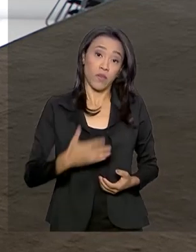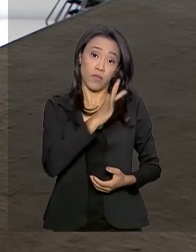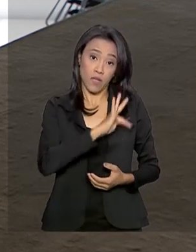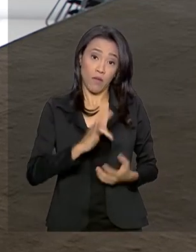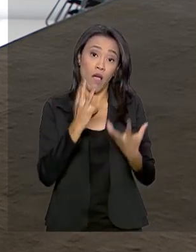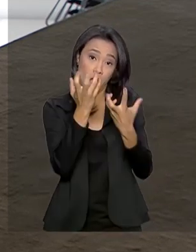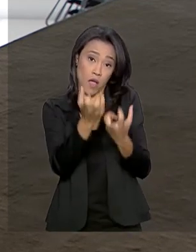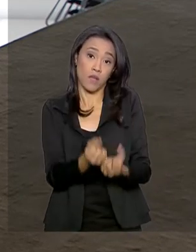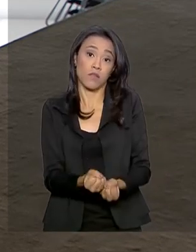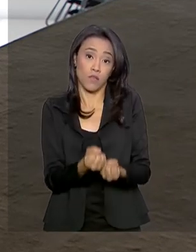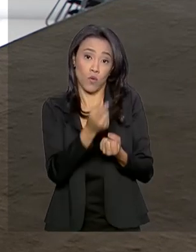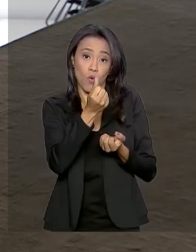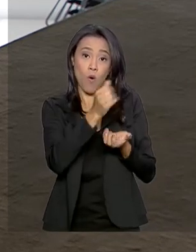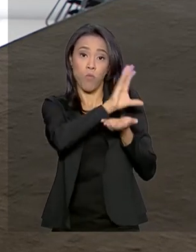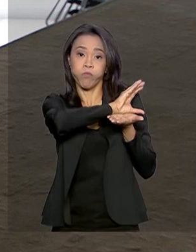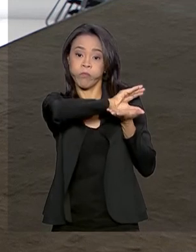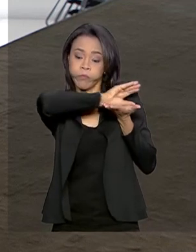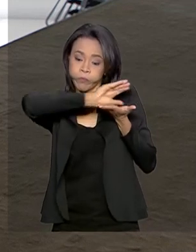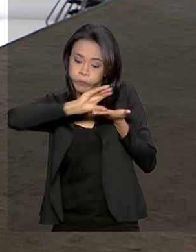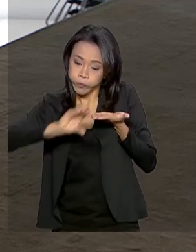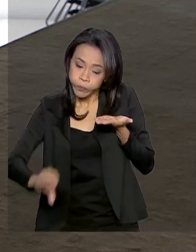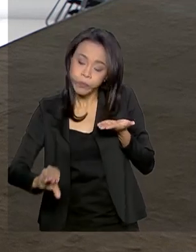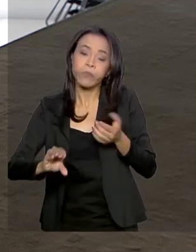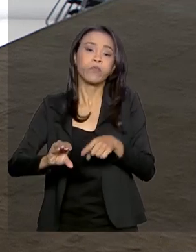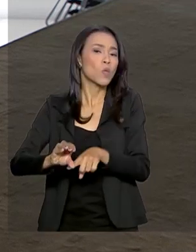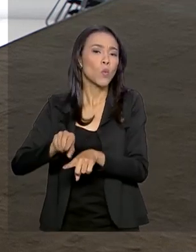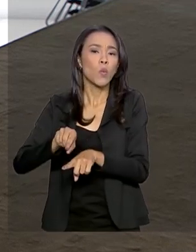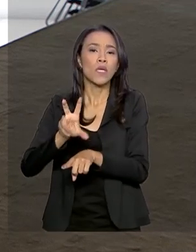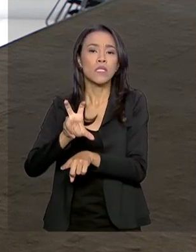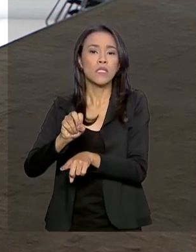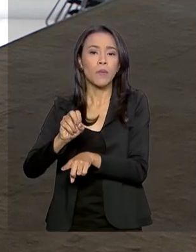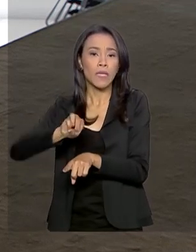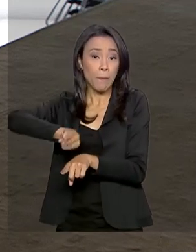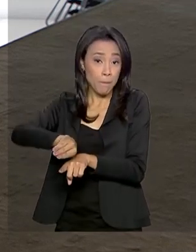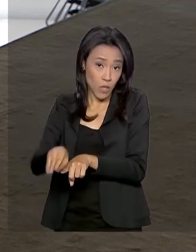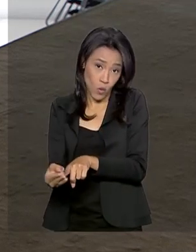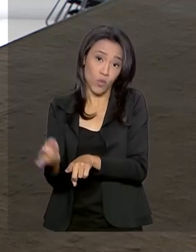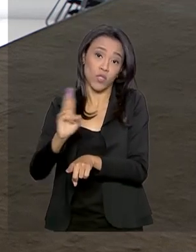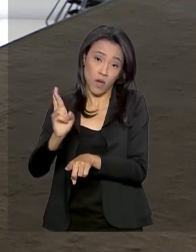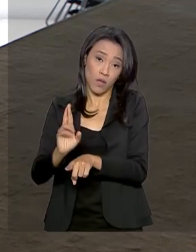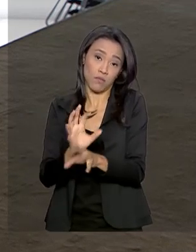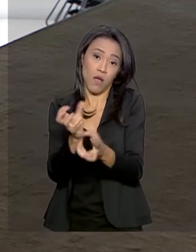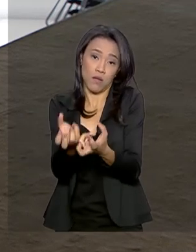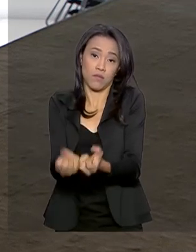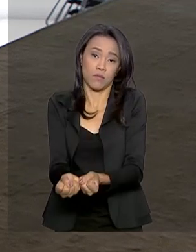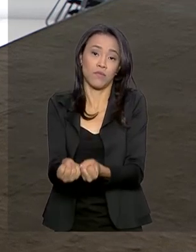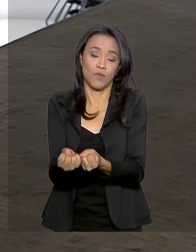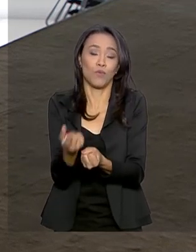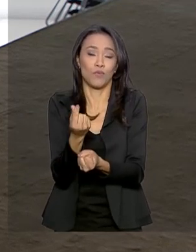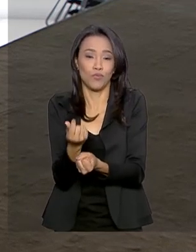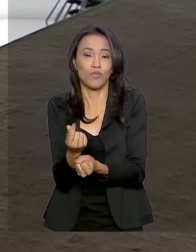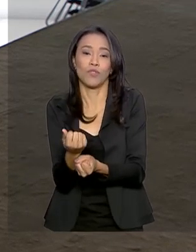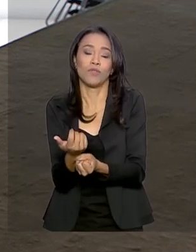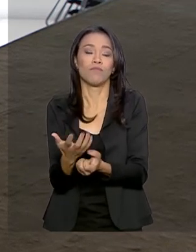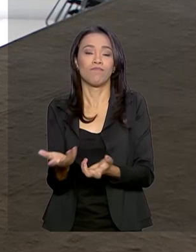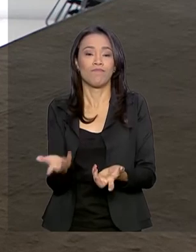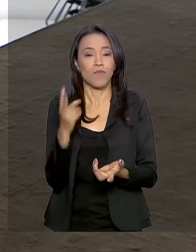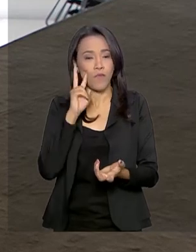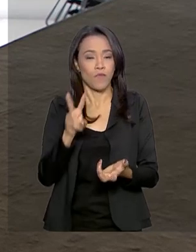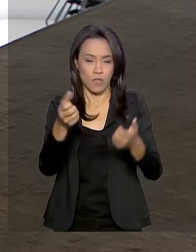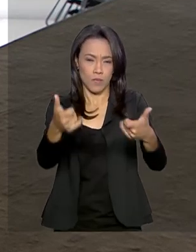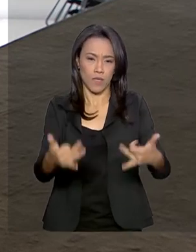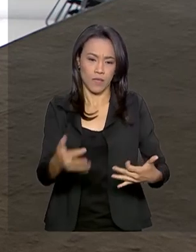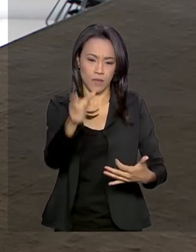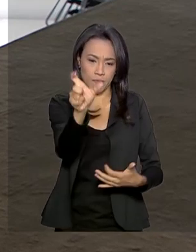de libras do Reino Unido, que equivale a 50 milhões de reais. Vamos ouvir, então, o que disse o ministro das Relações Exteriores sobre esse